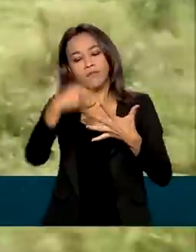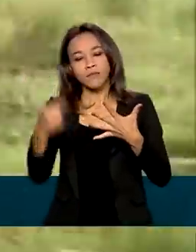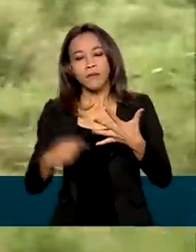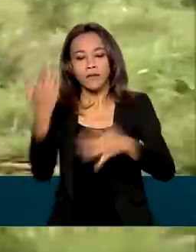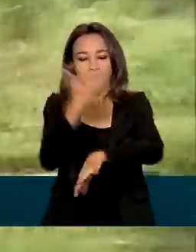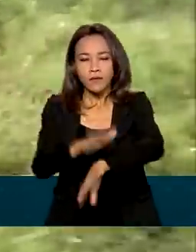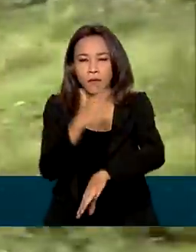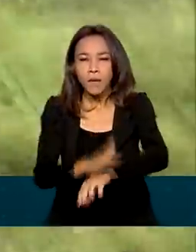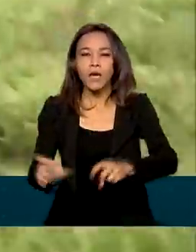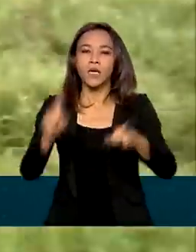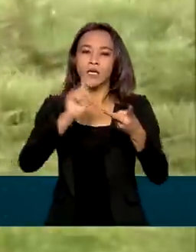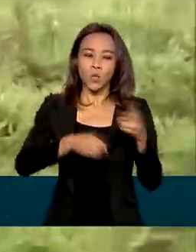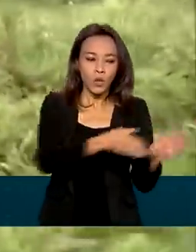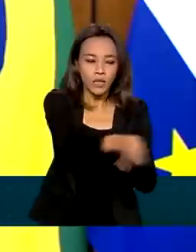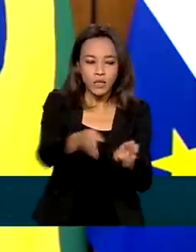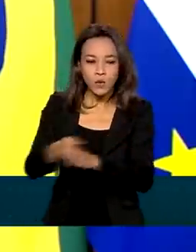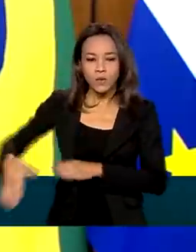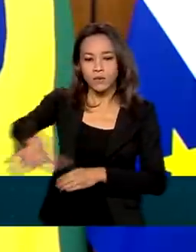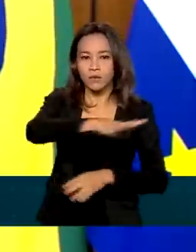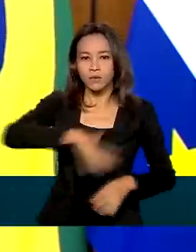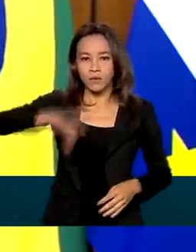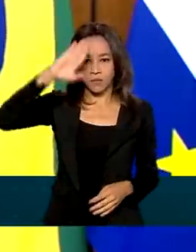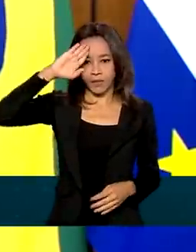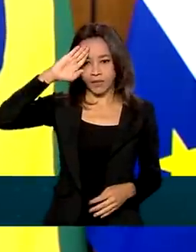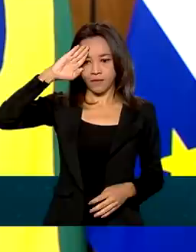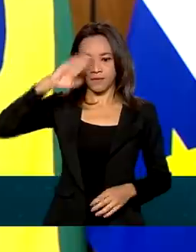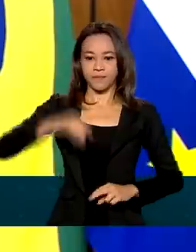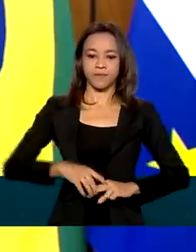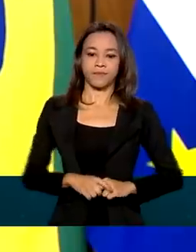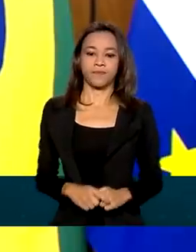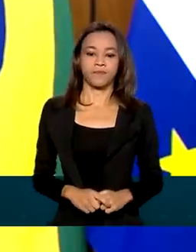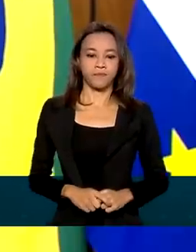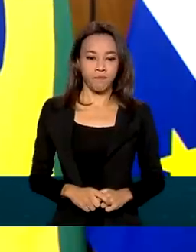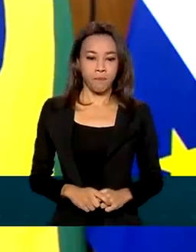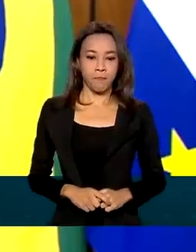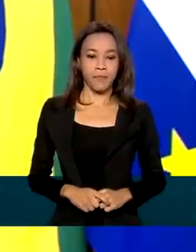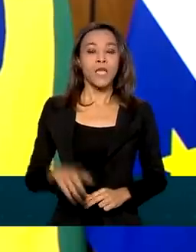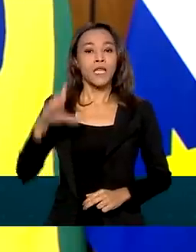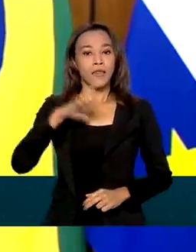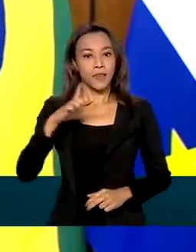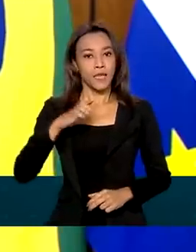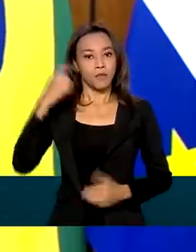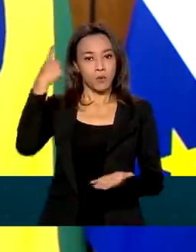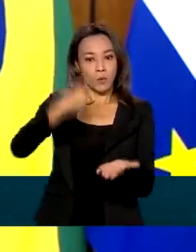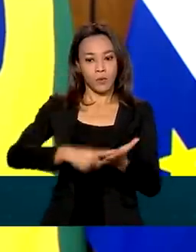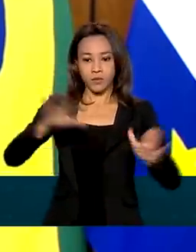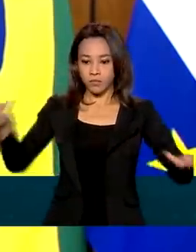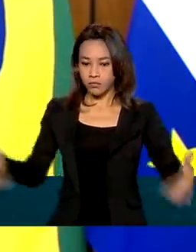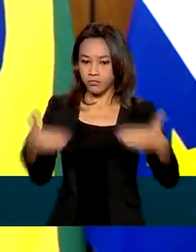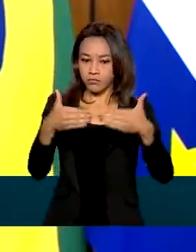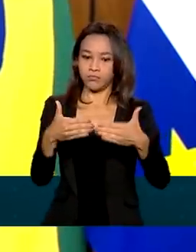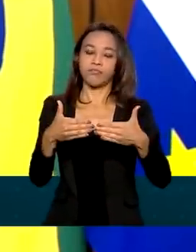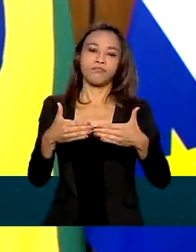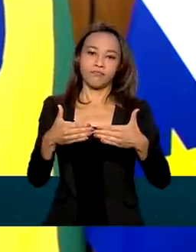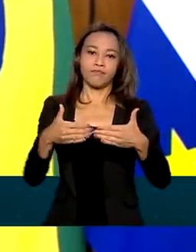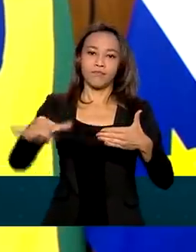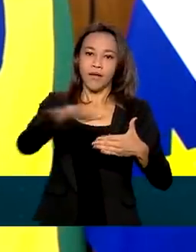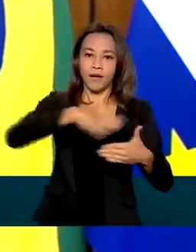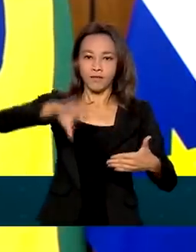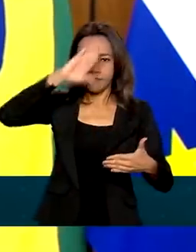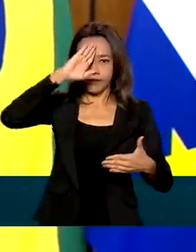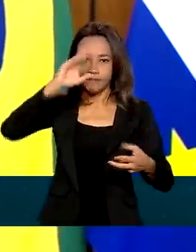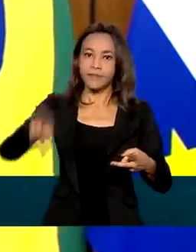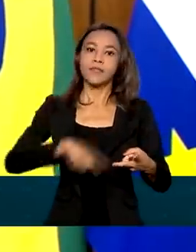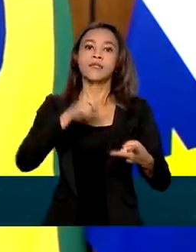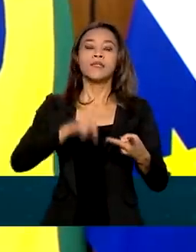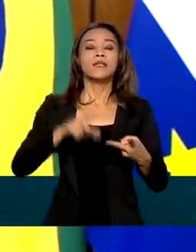de treinamento e instrução militar. Dentre os acordos, temos o naval, temos o cultural,